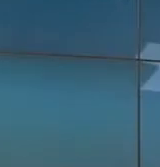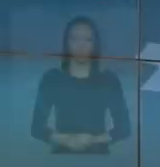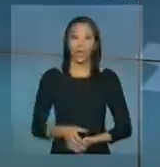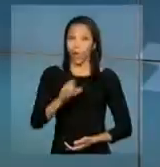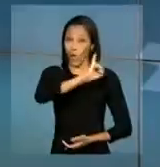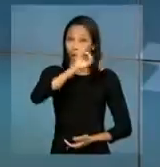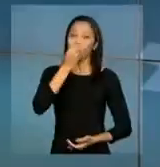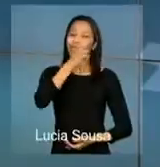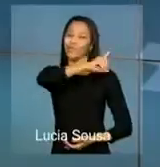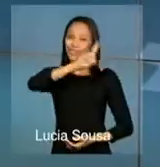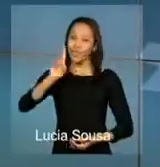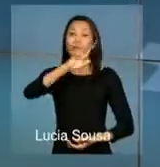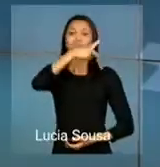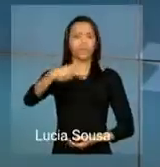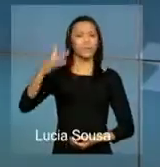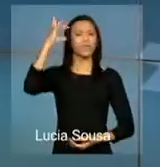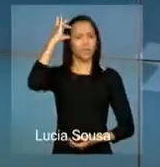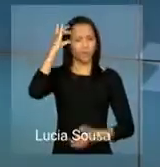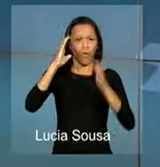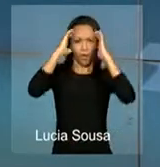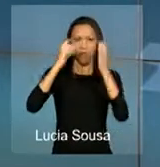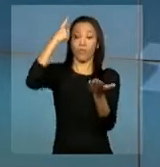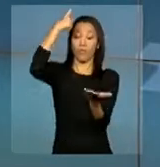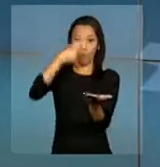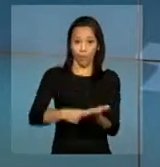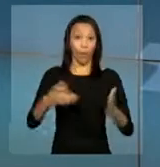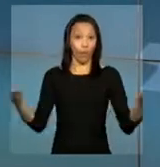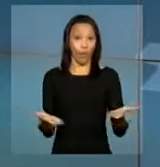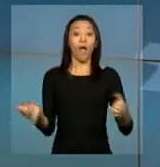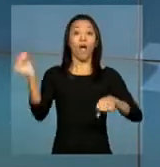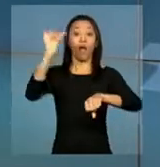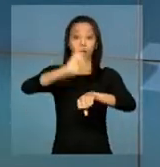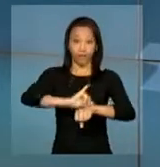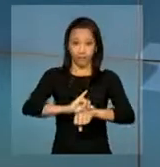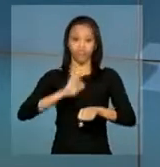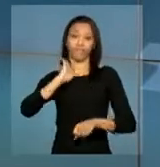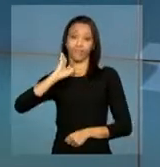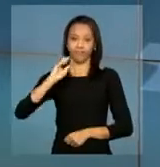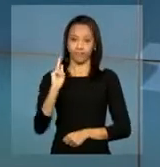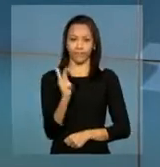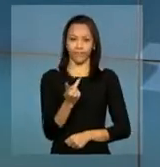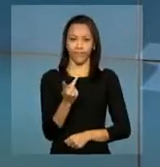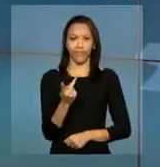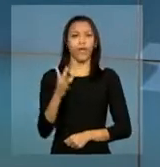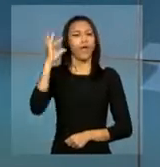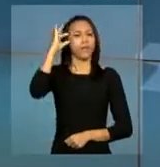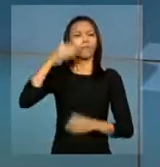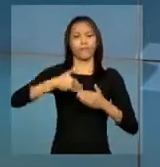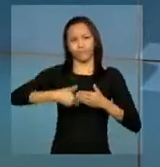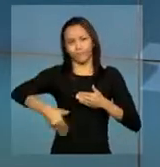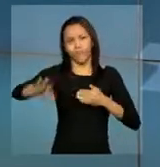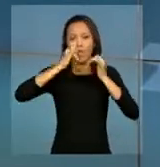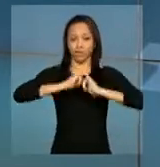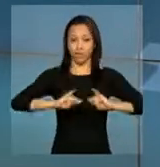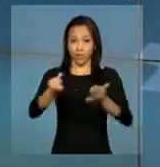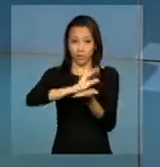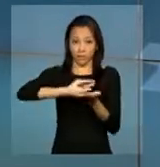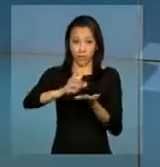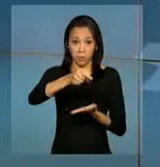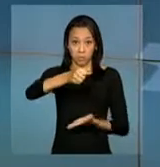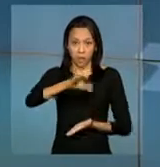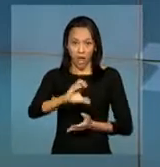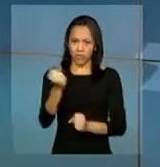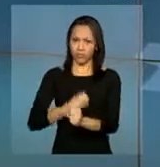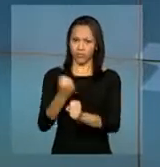Olá, bom dia. A presidenta Dilma Rousseff cumpre a agenda hoje em Belo Horizonte. Ela vai anunciar investimentos do PAC em